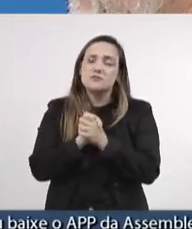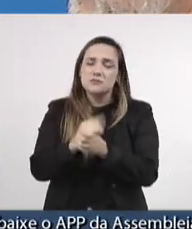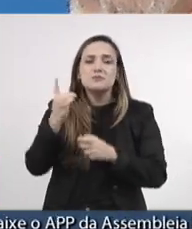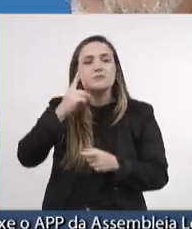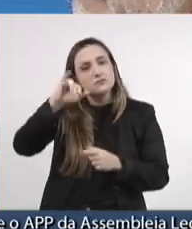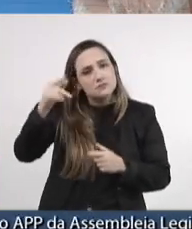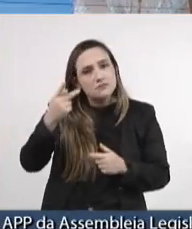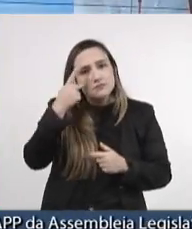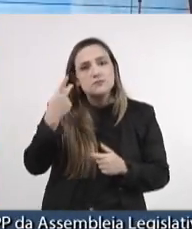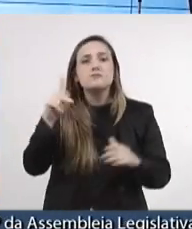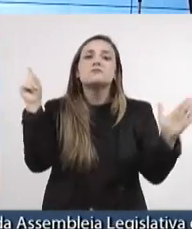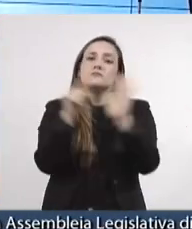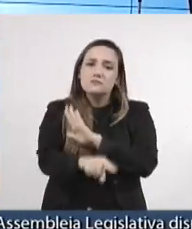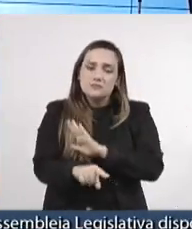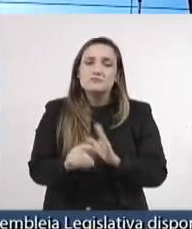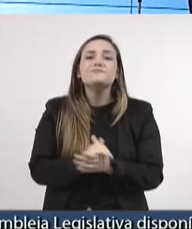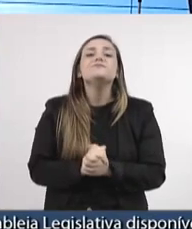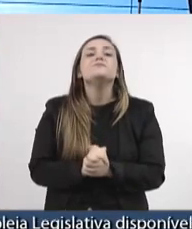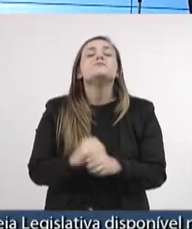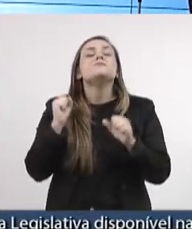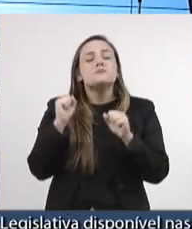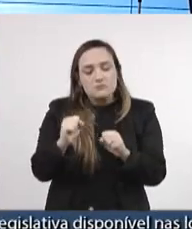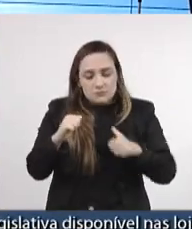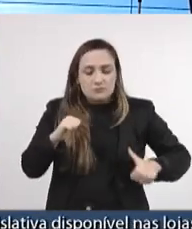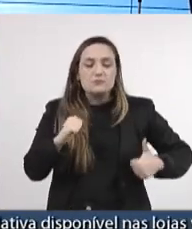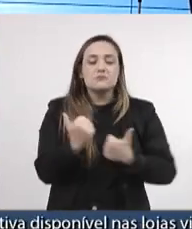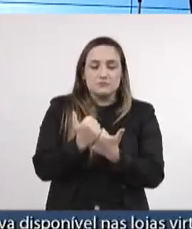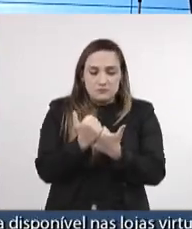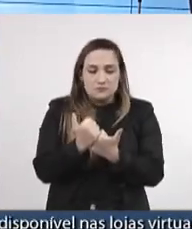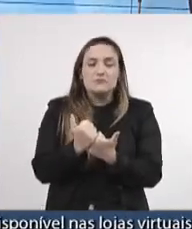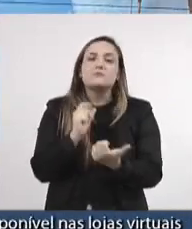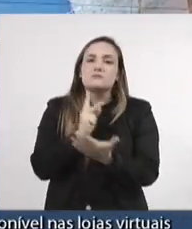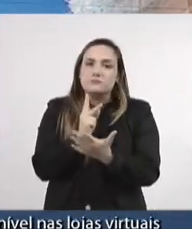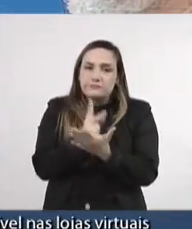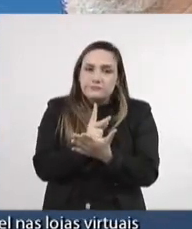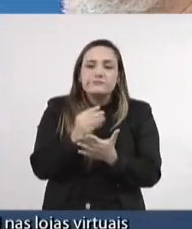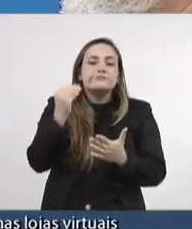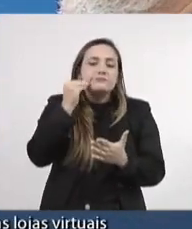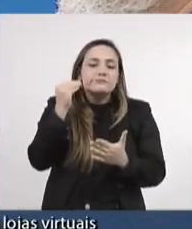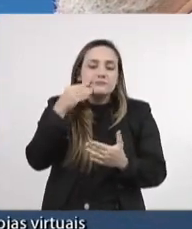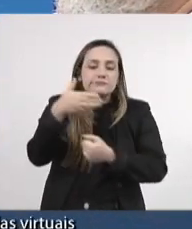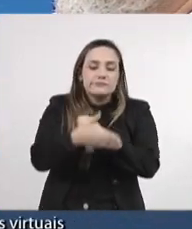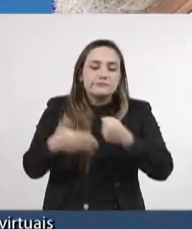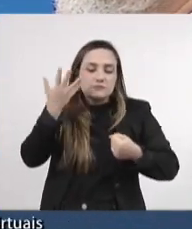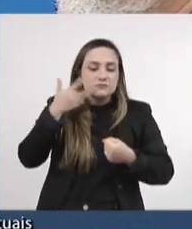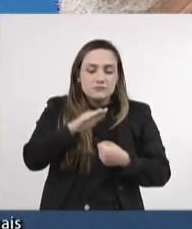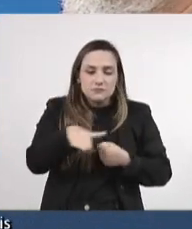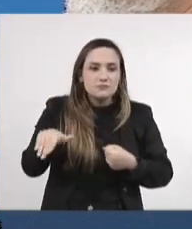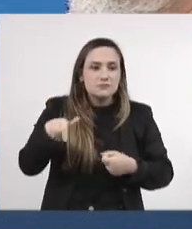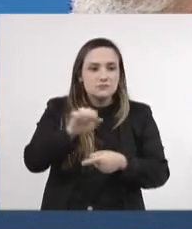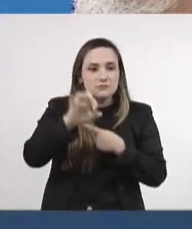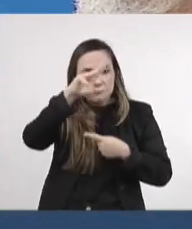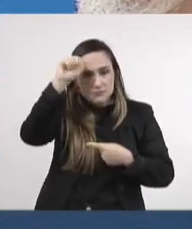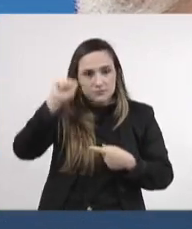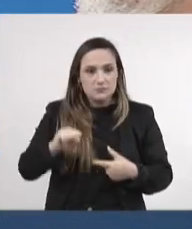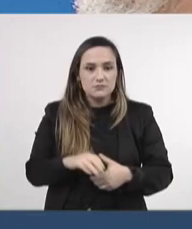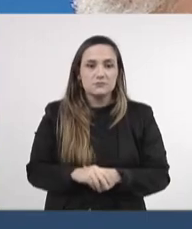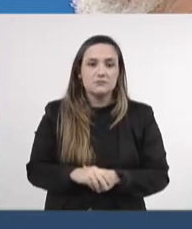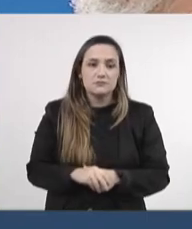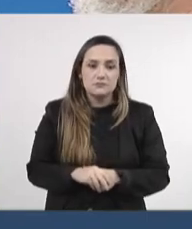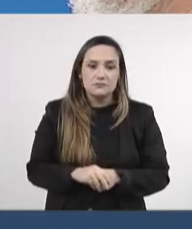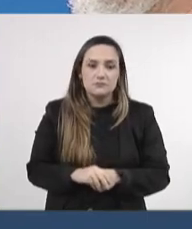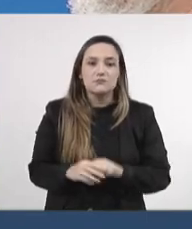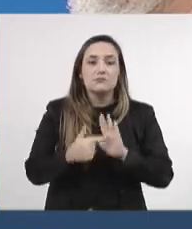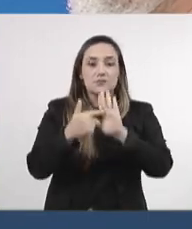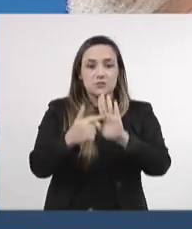deputado João Henrique, pelo questionamento. Conte comigo aqui para a gente sempre tentar proteger as nossas crianças do Mato Grosso do Sul e mostrar para a